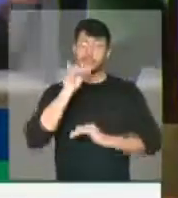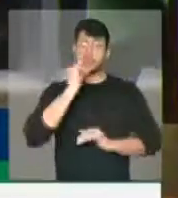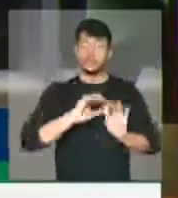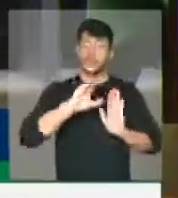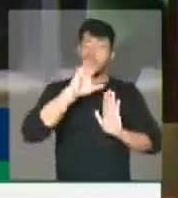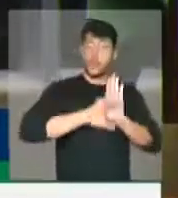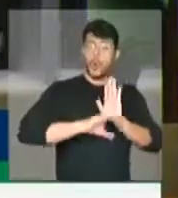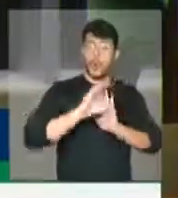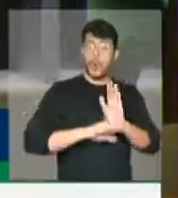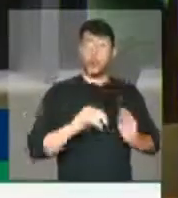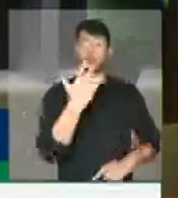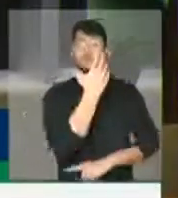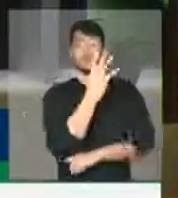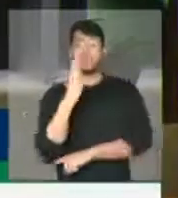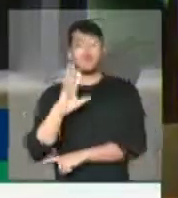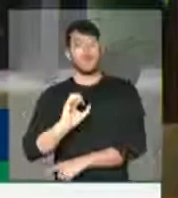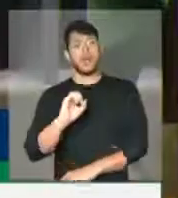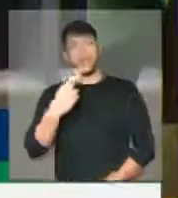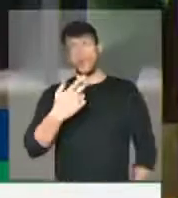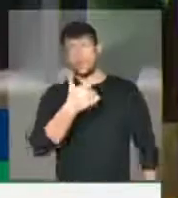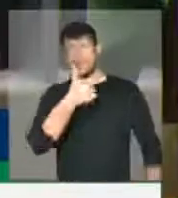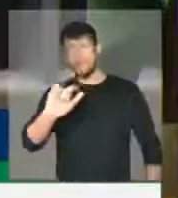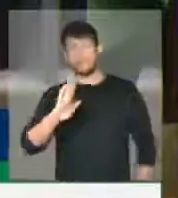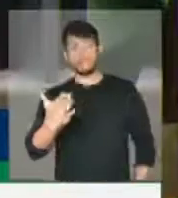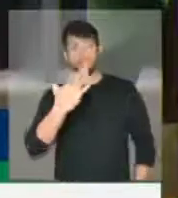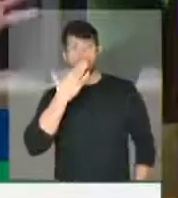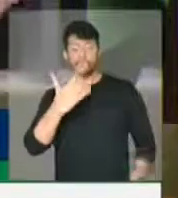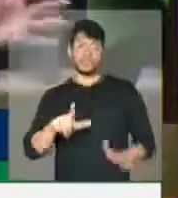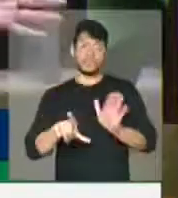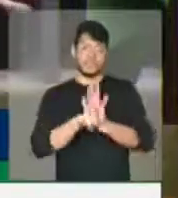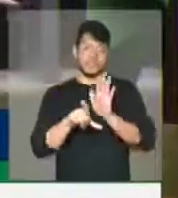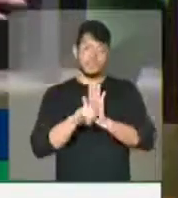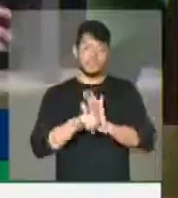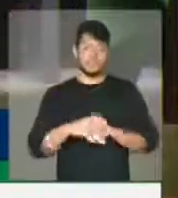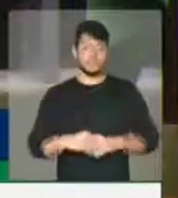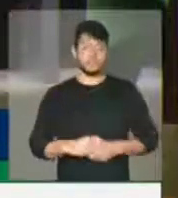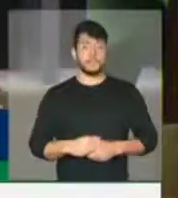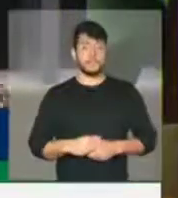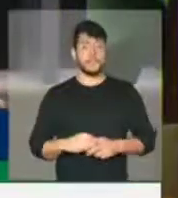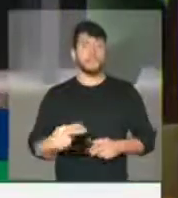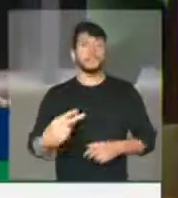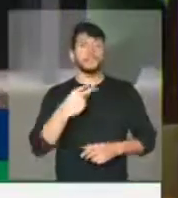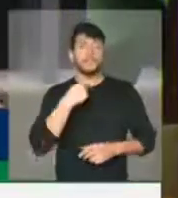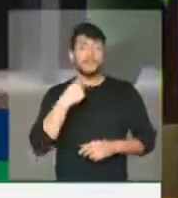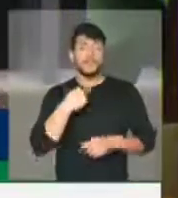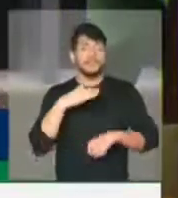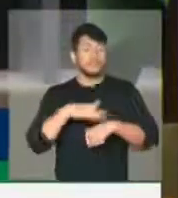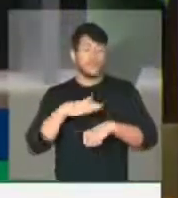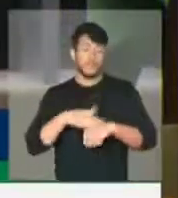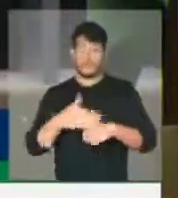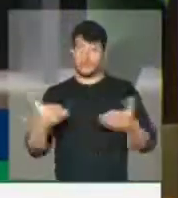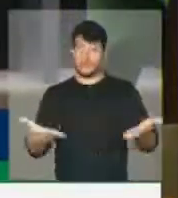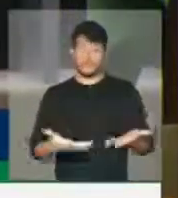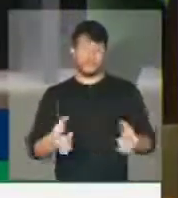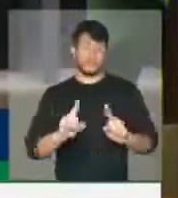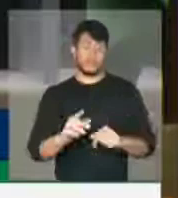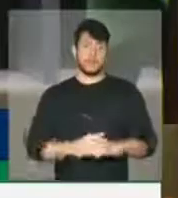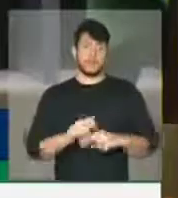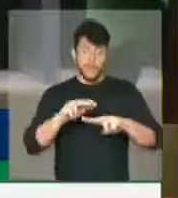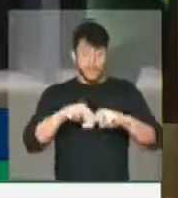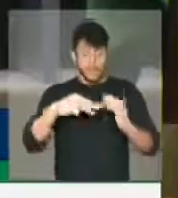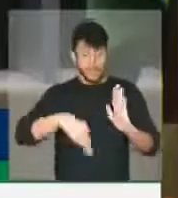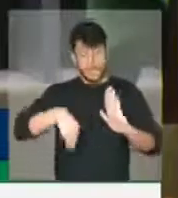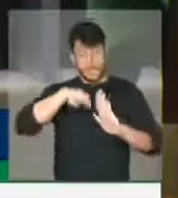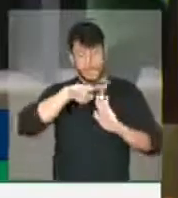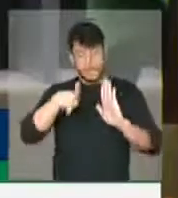ou de qualquer outra legislação ambiental. Não vamos trazer para dentro desse debate da MP, porque a MP